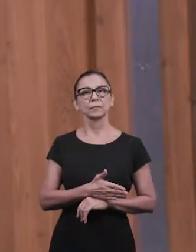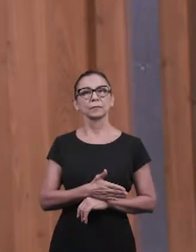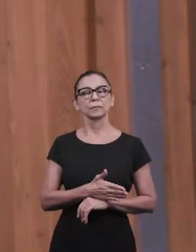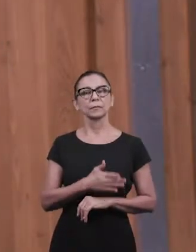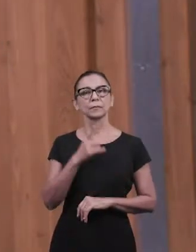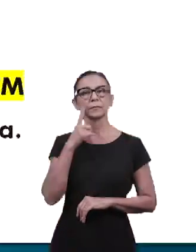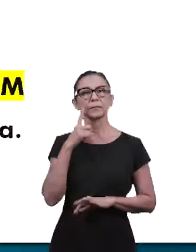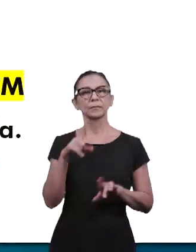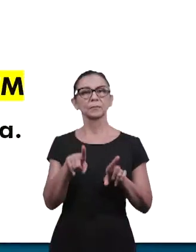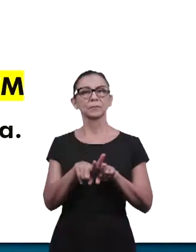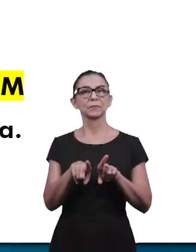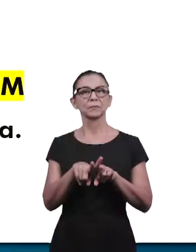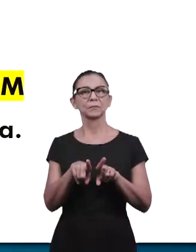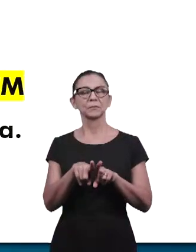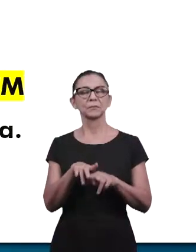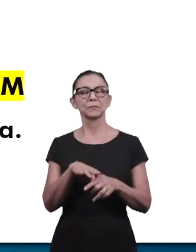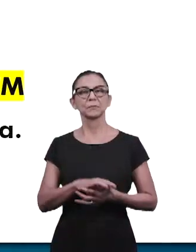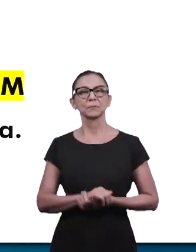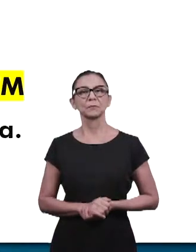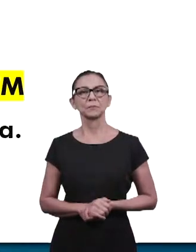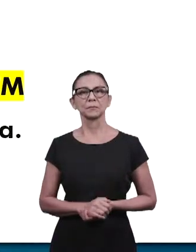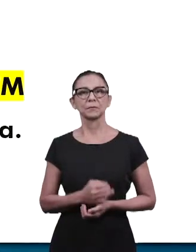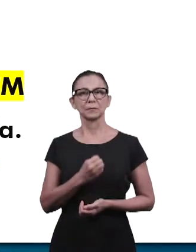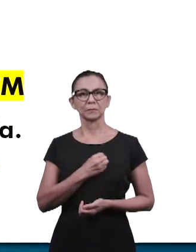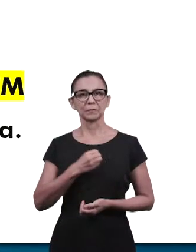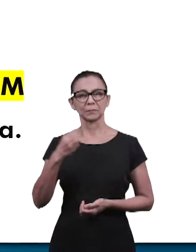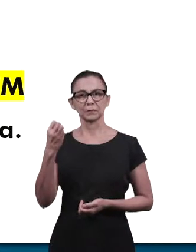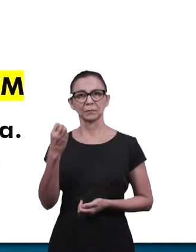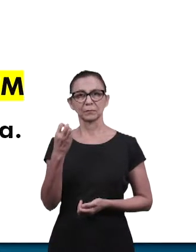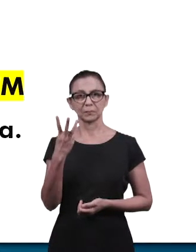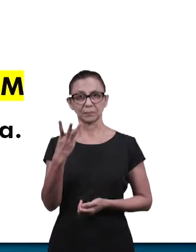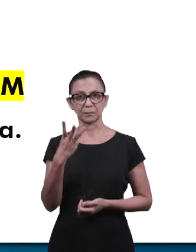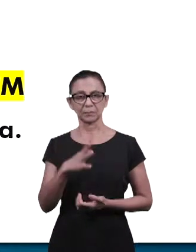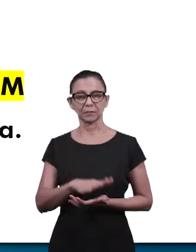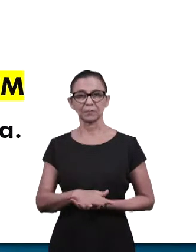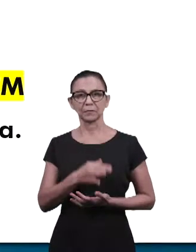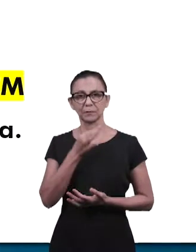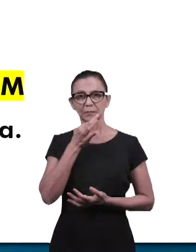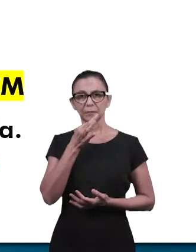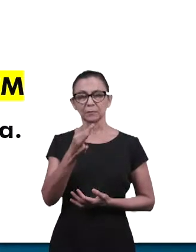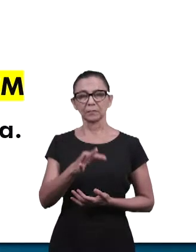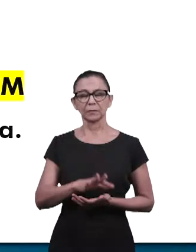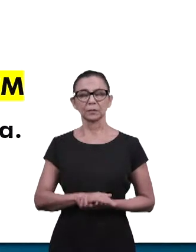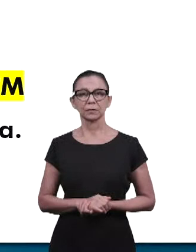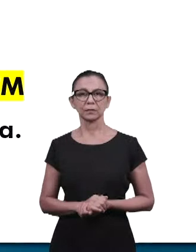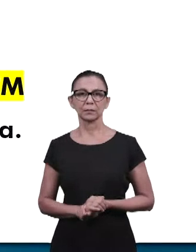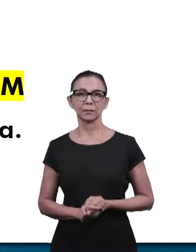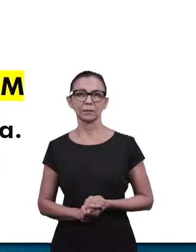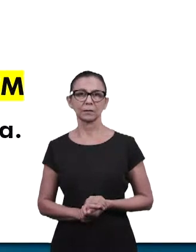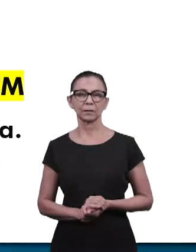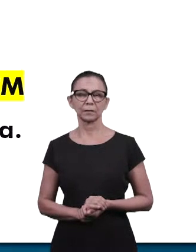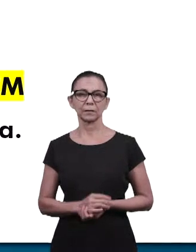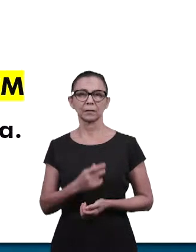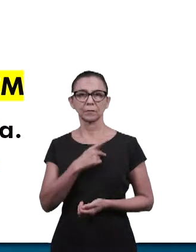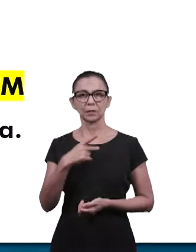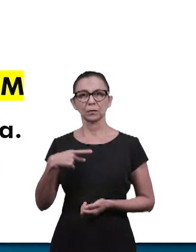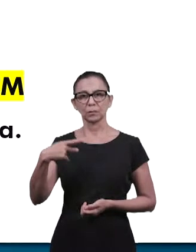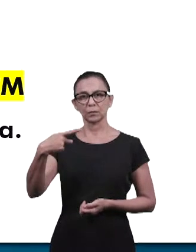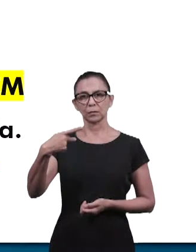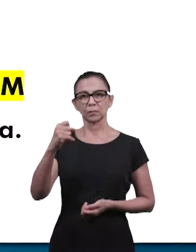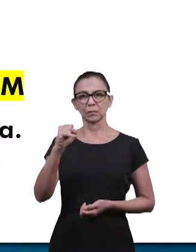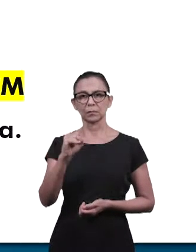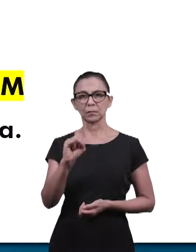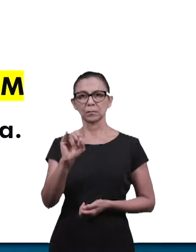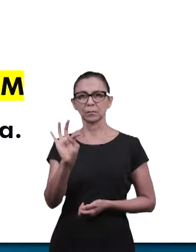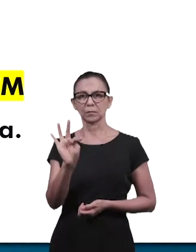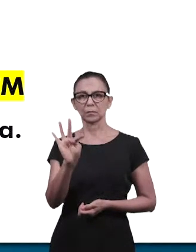pergunta, né, número três, que veio do Quênia. Pastor é Peter Angili, ele pertence à igreja ali